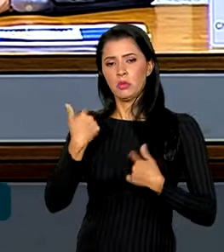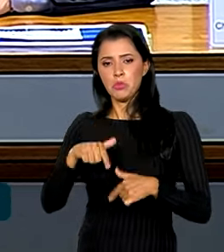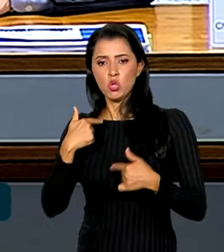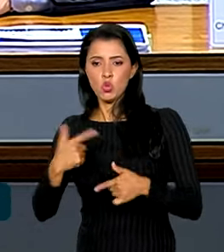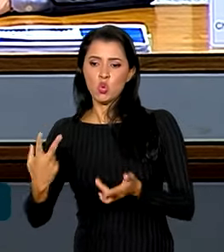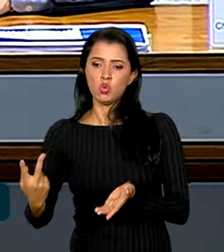associados.